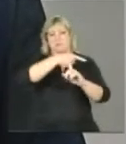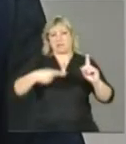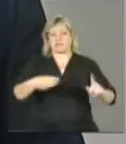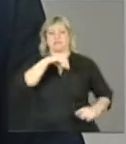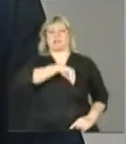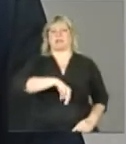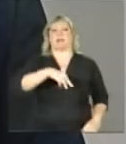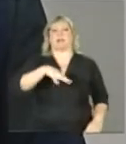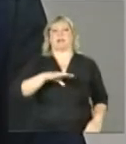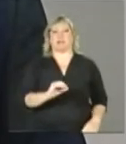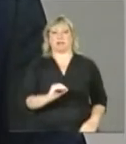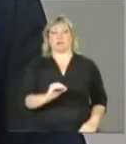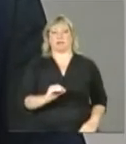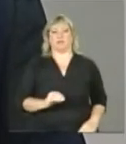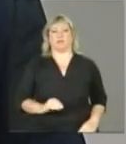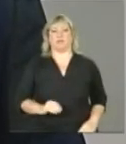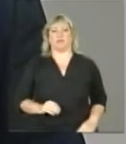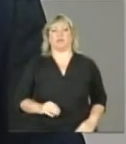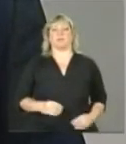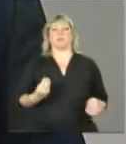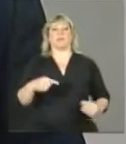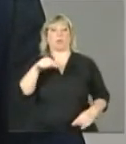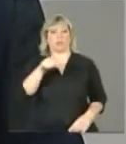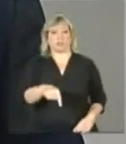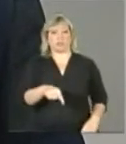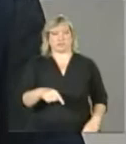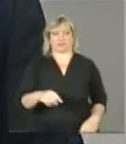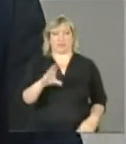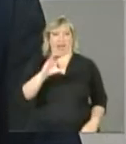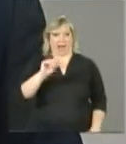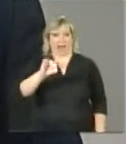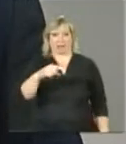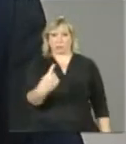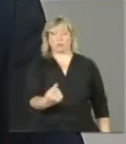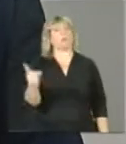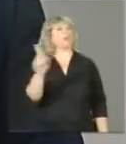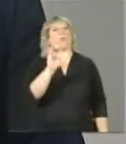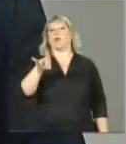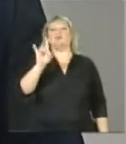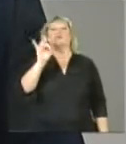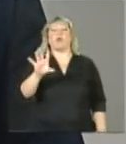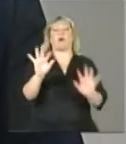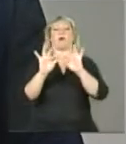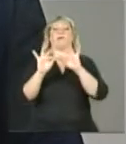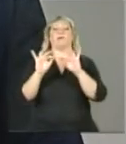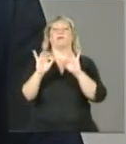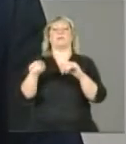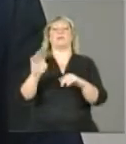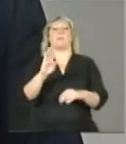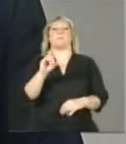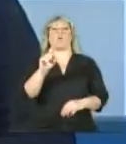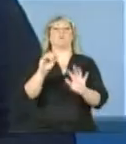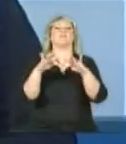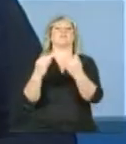cadastro somente para o Bolsa Família, para diversos programas, sim, deve-se cadastrar a família.